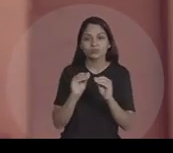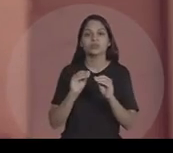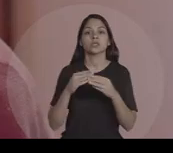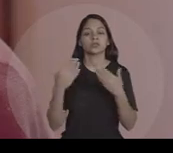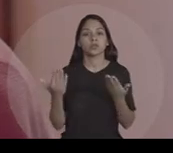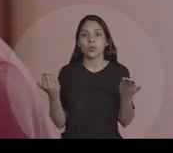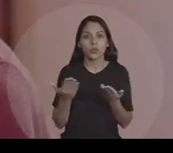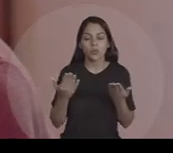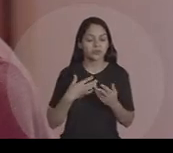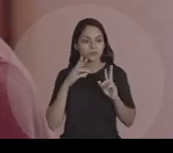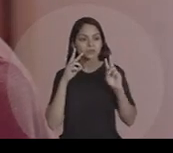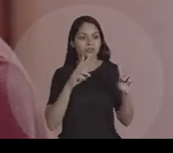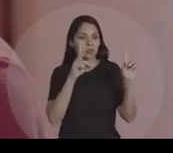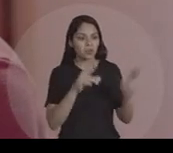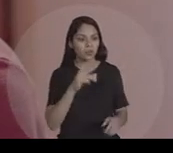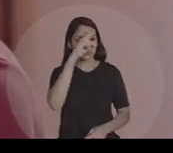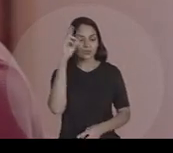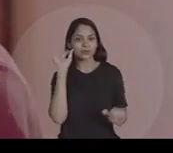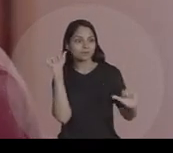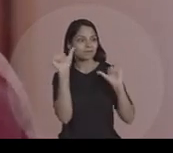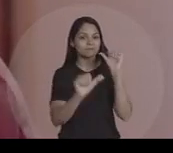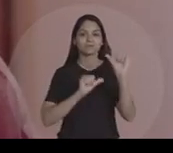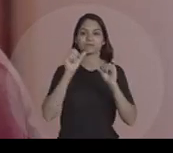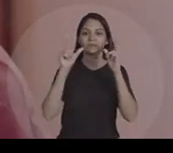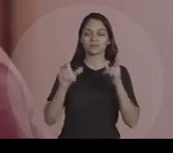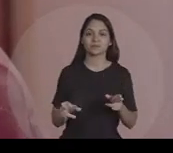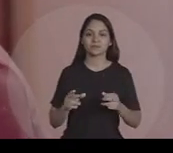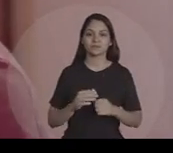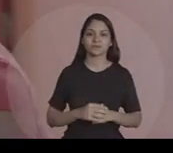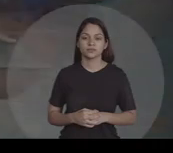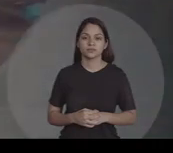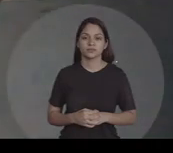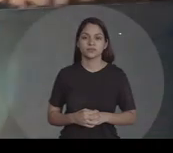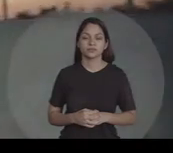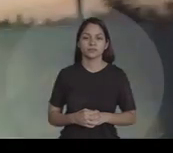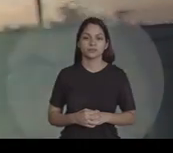noites É um pouco como a minha história O que aconteceu com aquele lugar